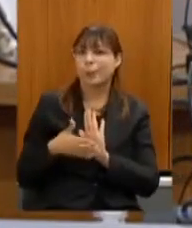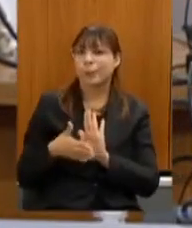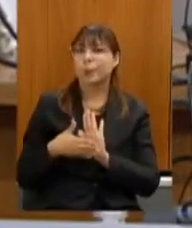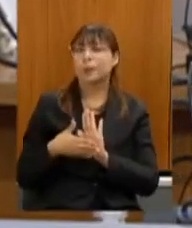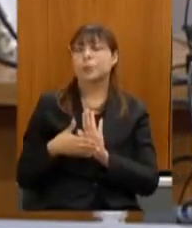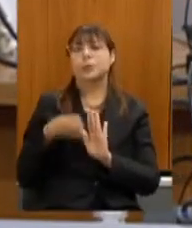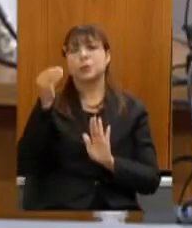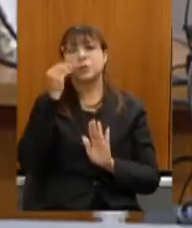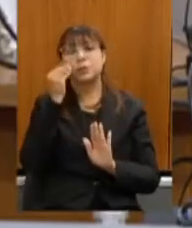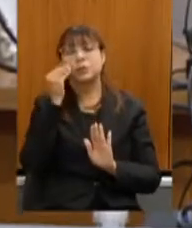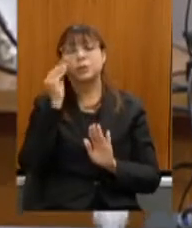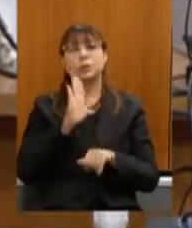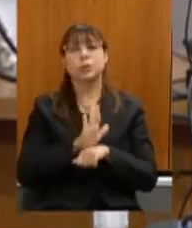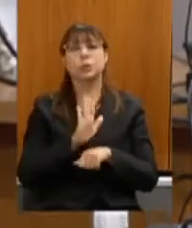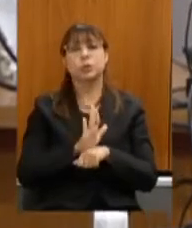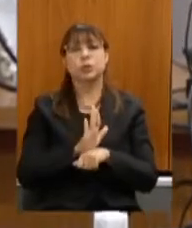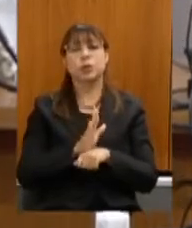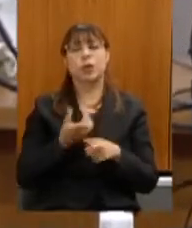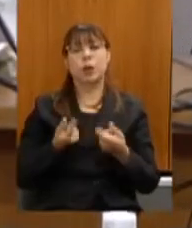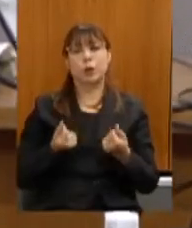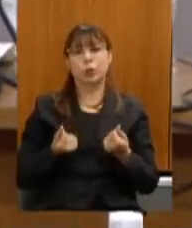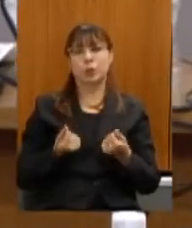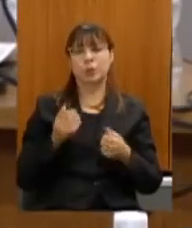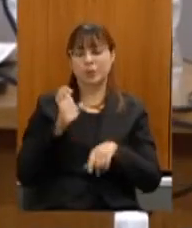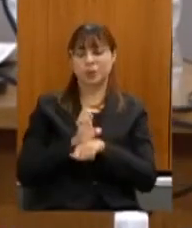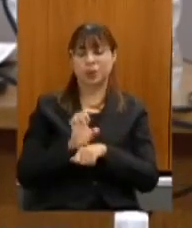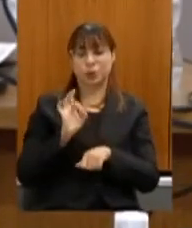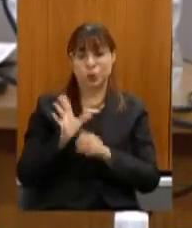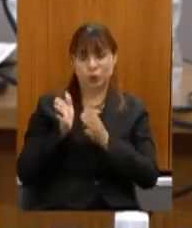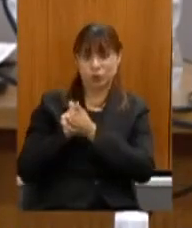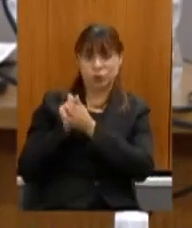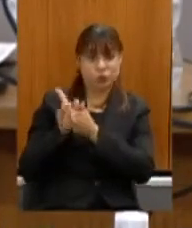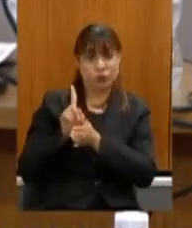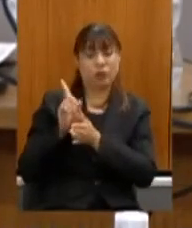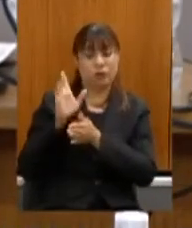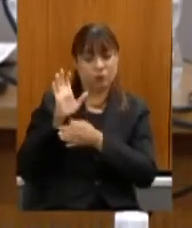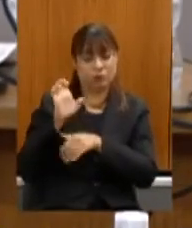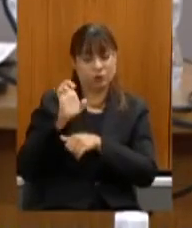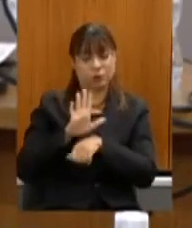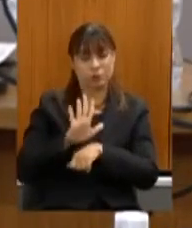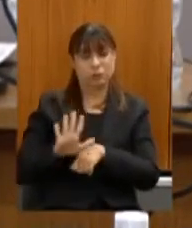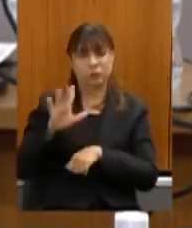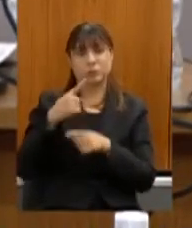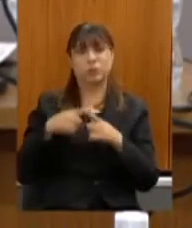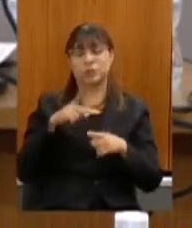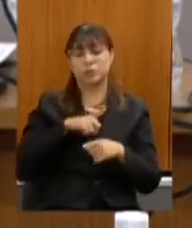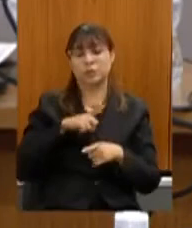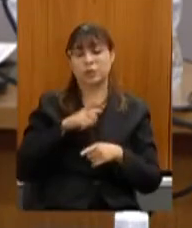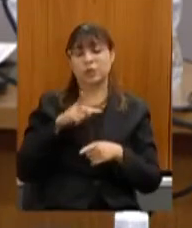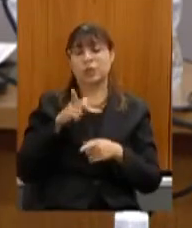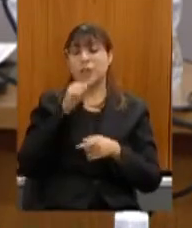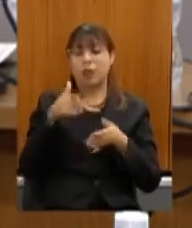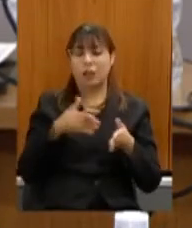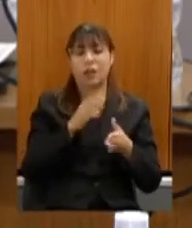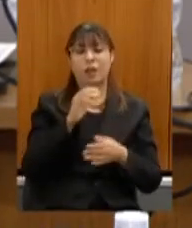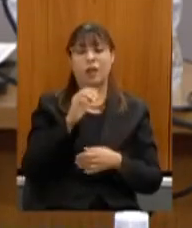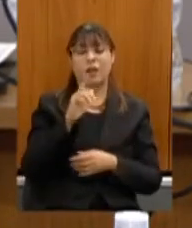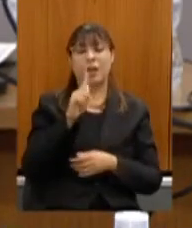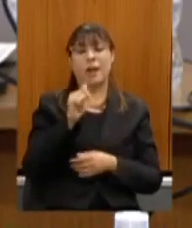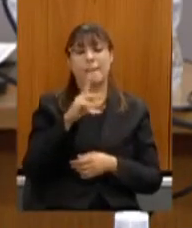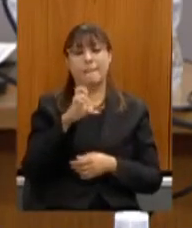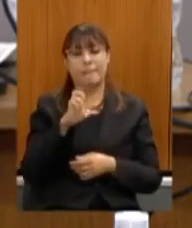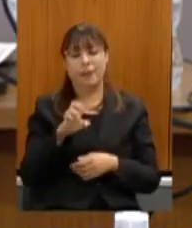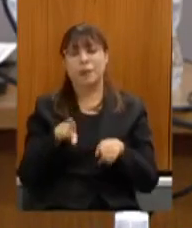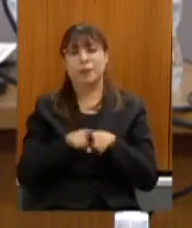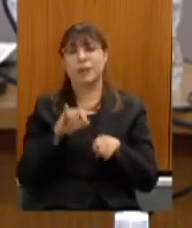ajudar a economia do Estado não só do Jequitiõe mas do Estado lá também nós temos os lagos de Irapé nós temos o lago de